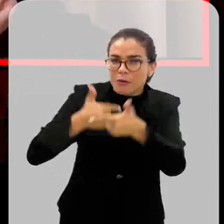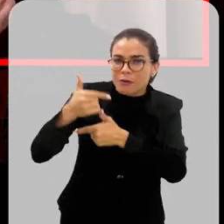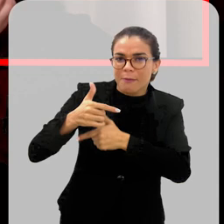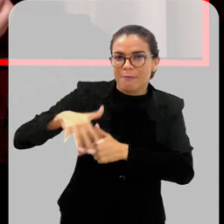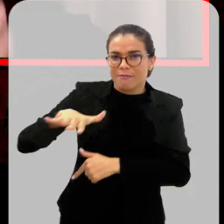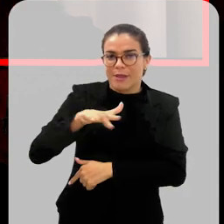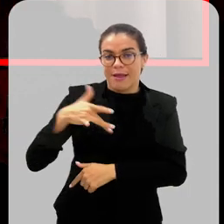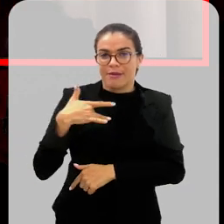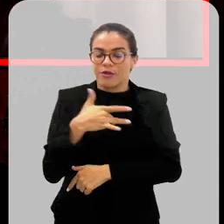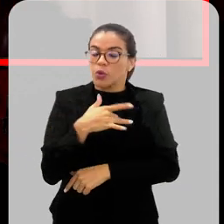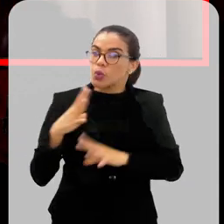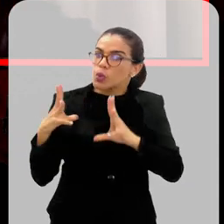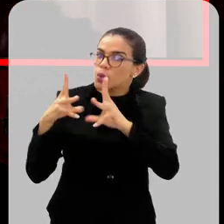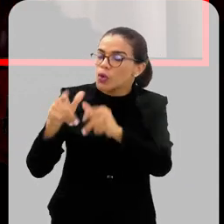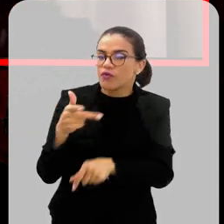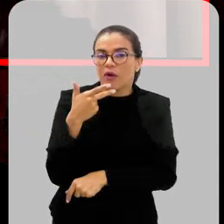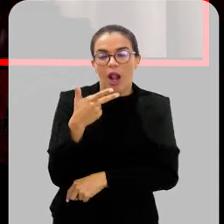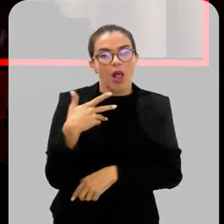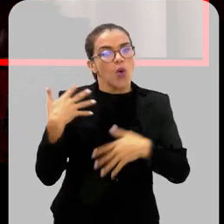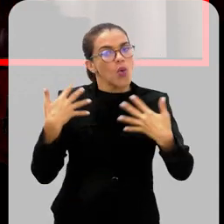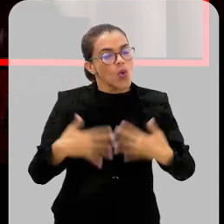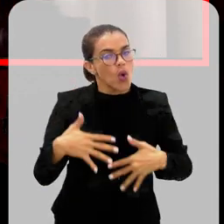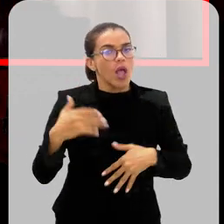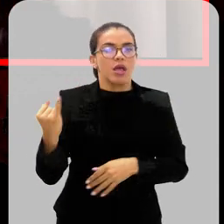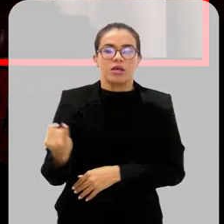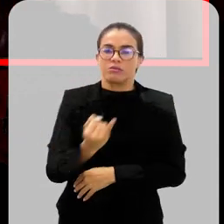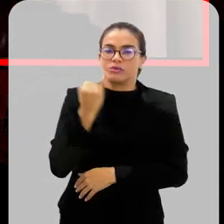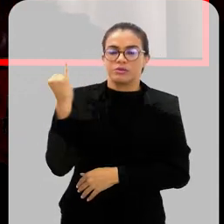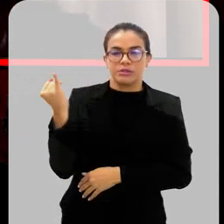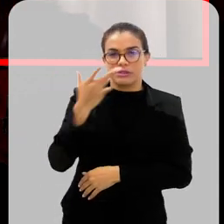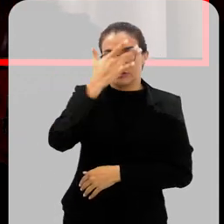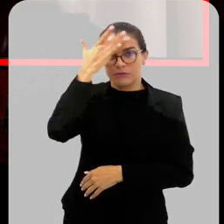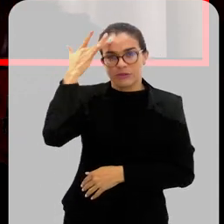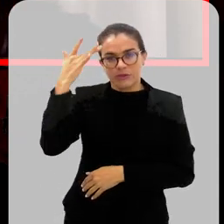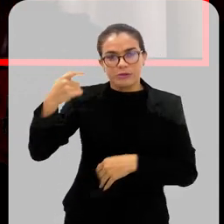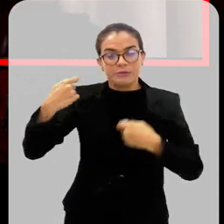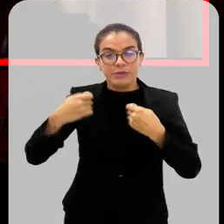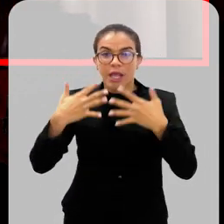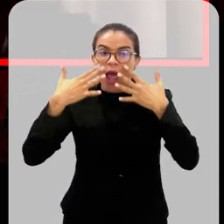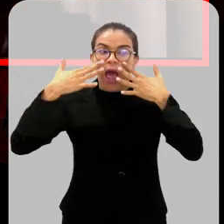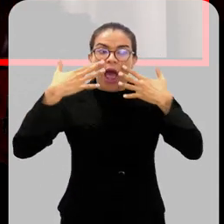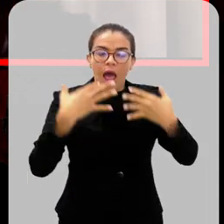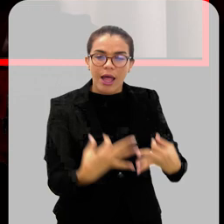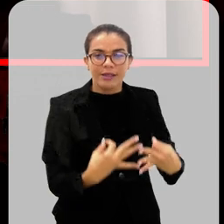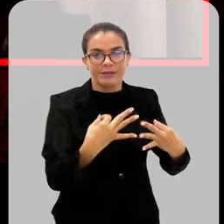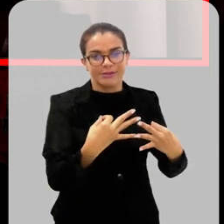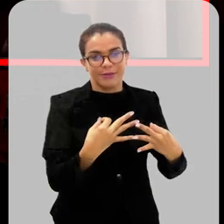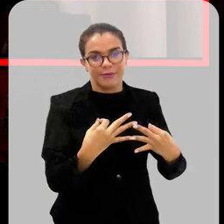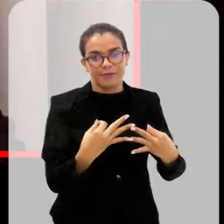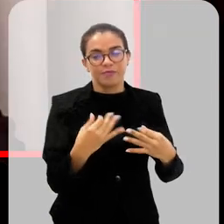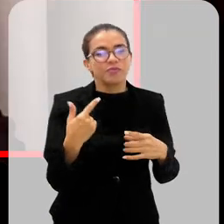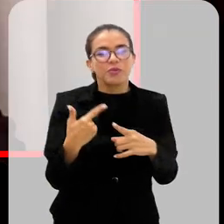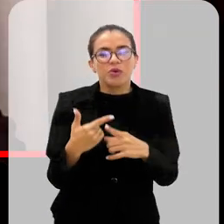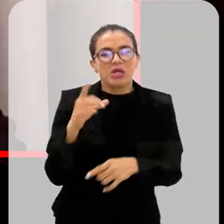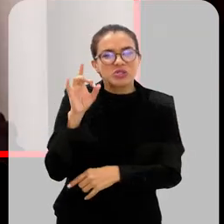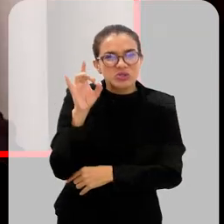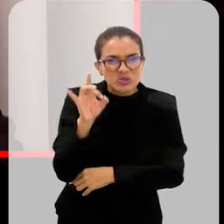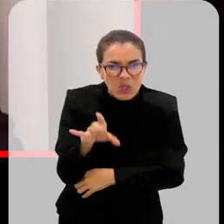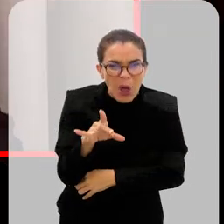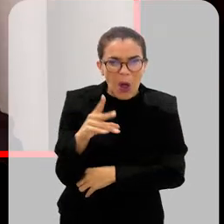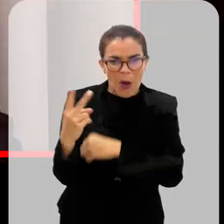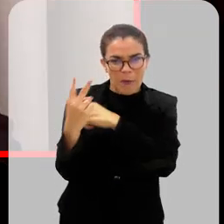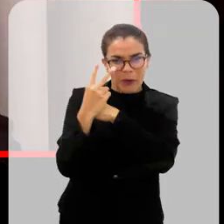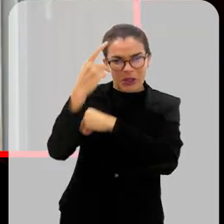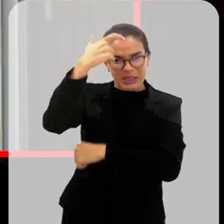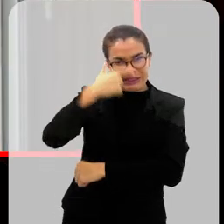saúde, todo mundo diz. É muito importante que as pessoas tenham essa atenção. Porque elas não vão estar apenas